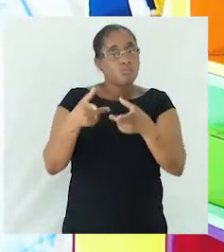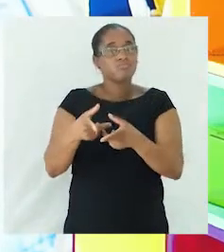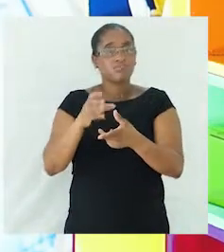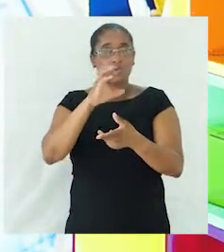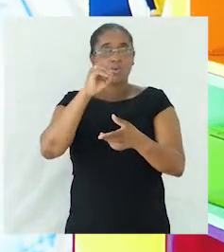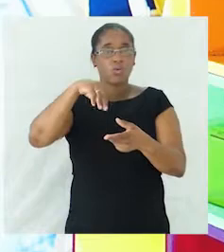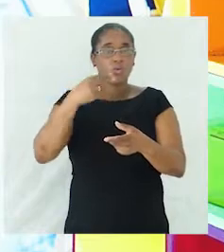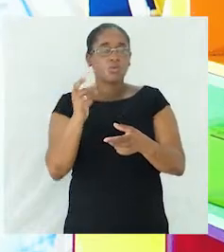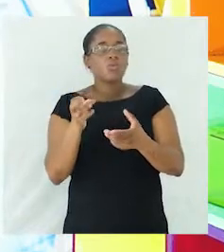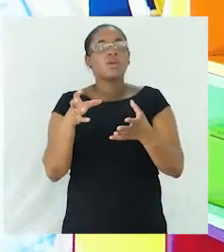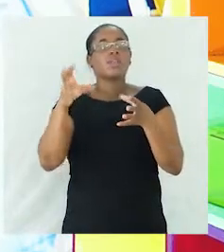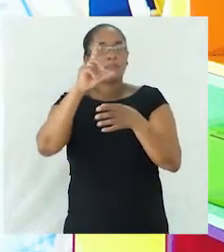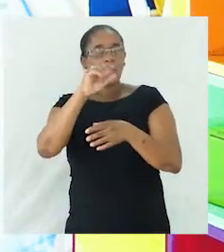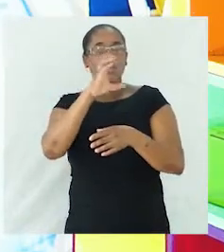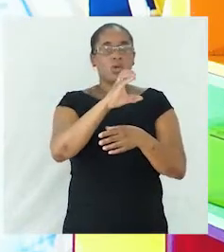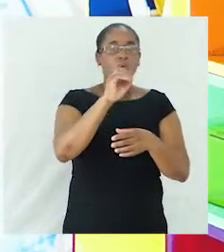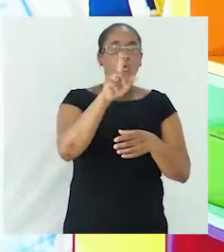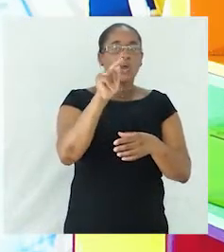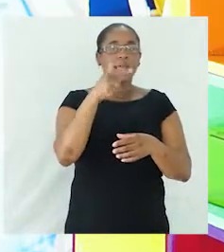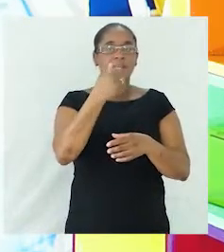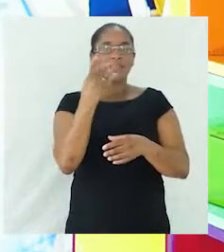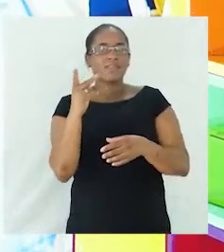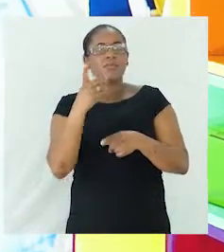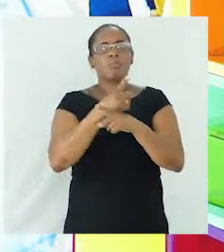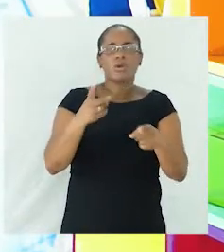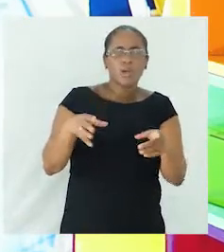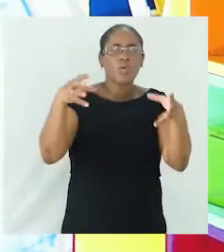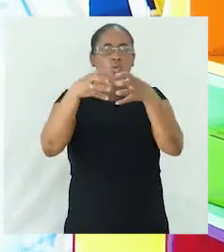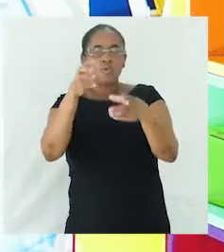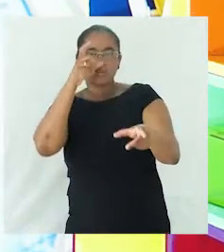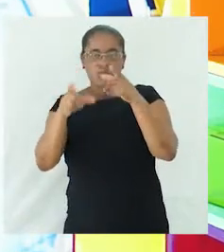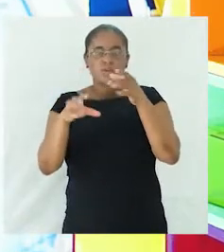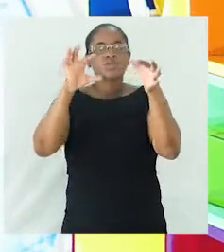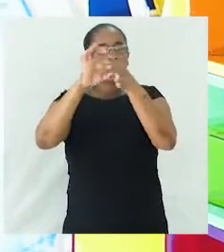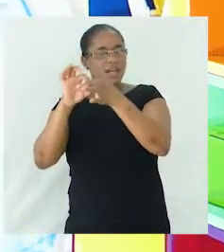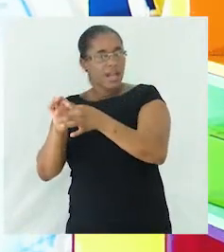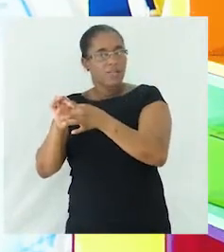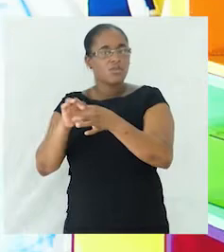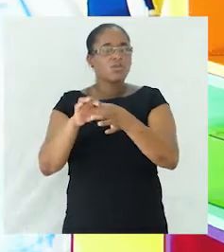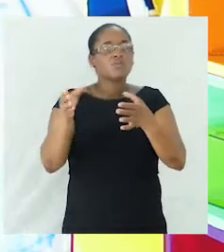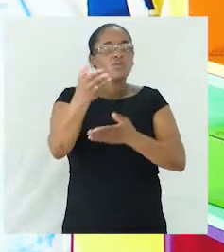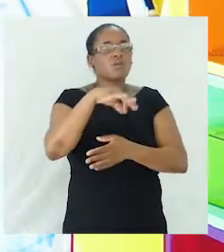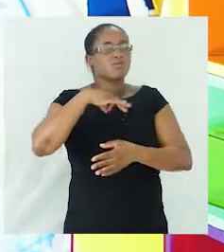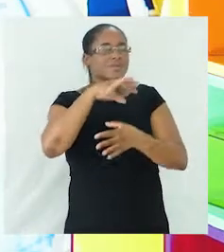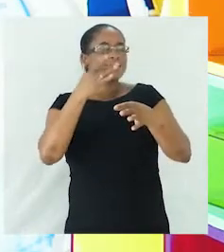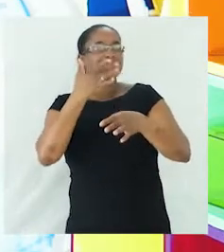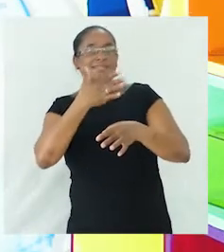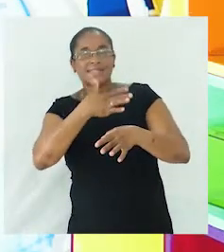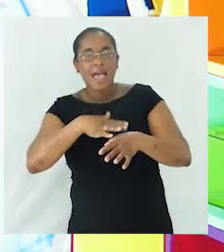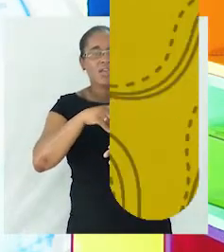comum coletivo, porque se refere a um grupo de pessoas que estão interligadas por laços de sangue ou afinidade.